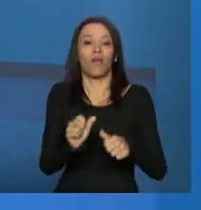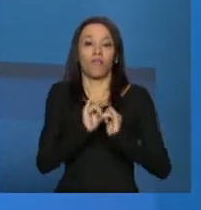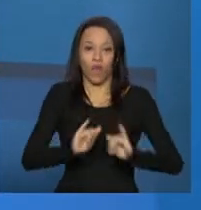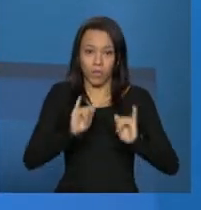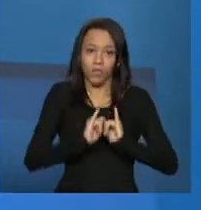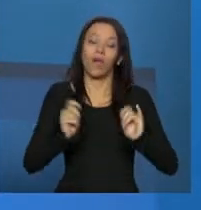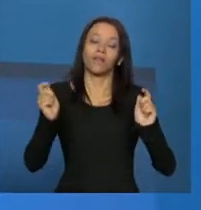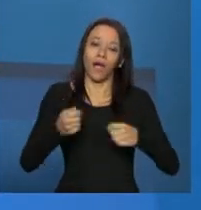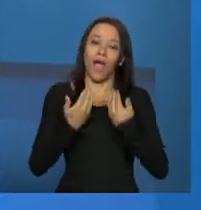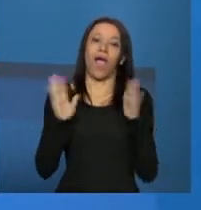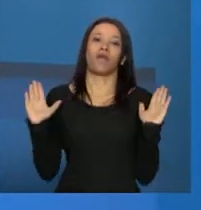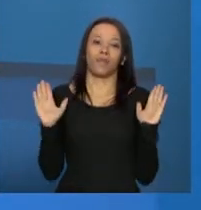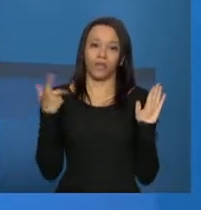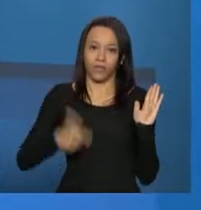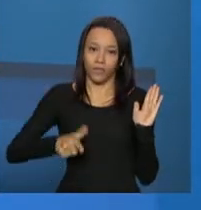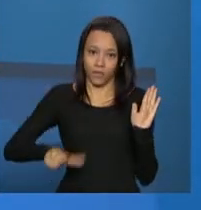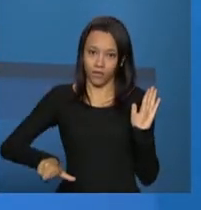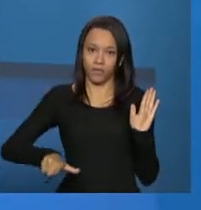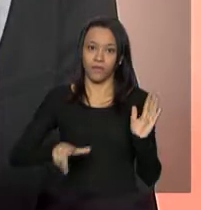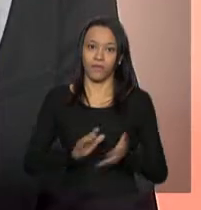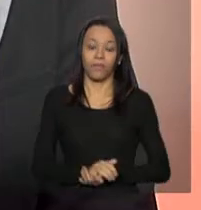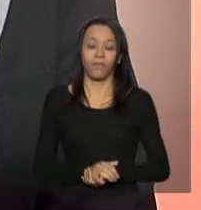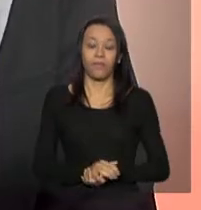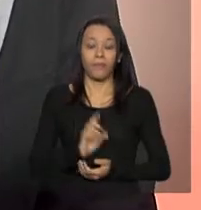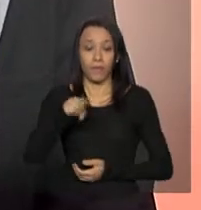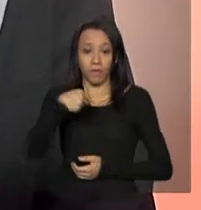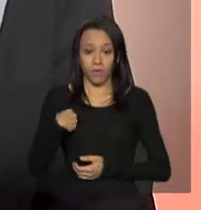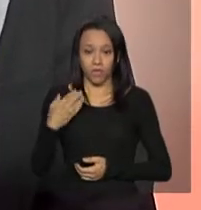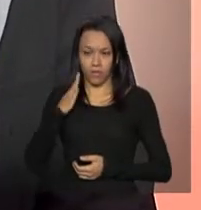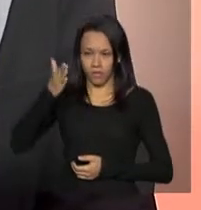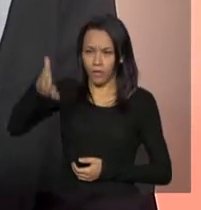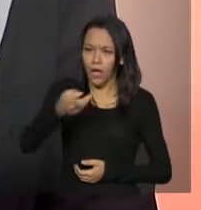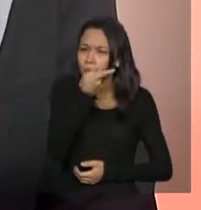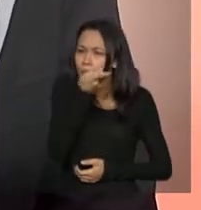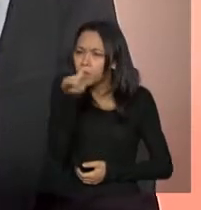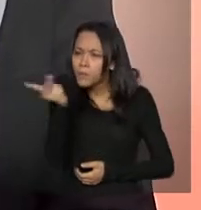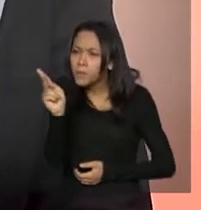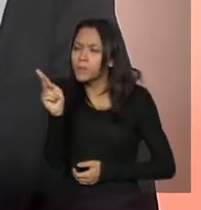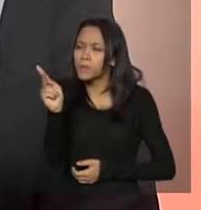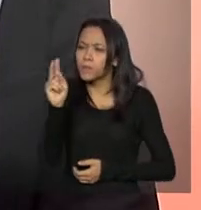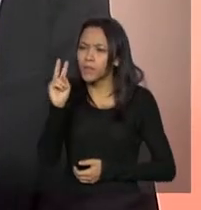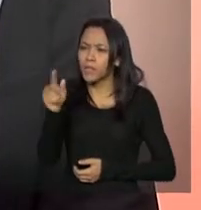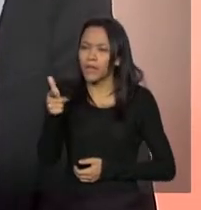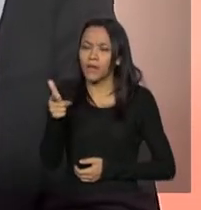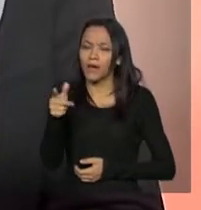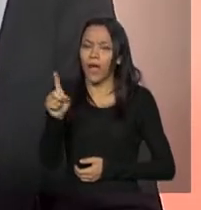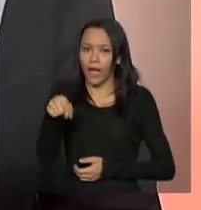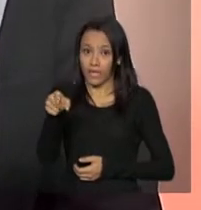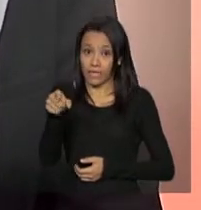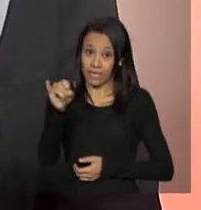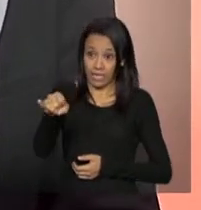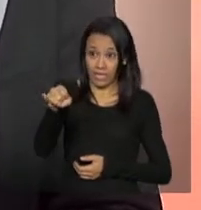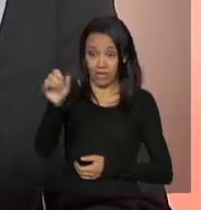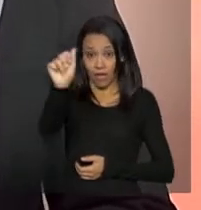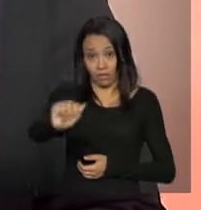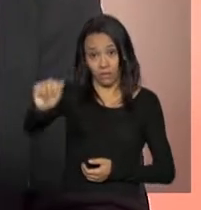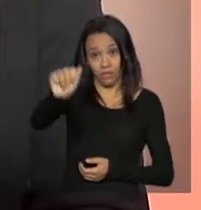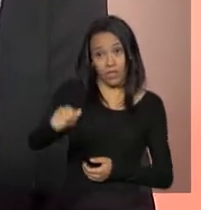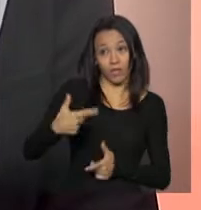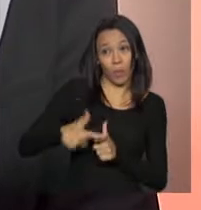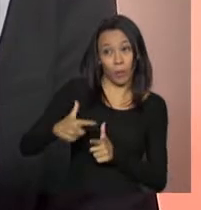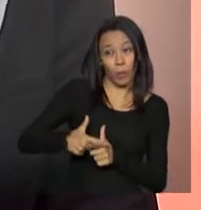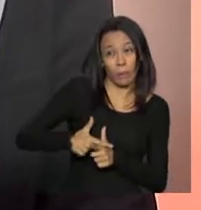novamente o cadastro. A partir do resultado da vistoria, essa entidade pode sair do cadastro? Se ela estiver com alguma